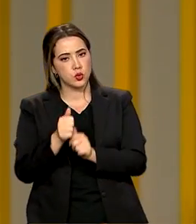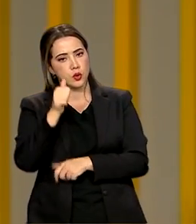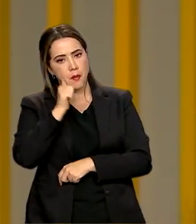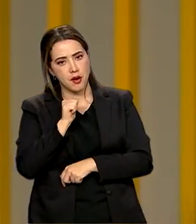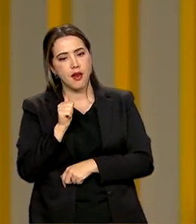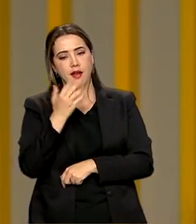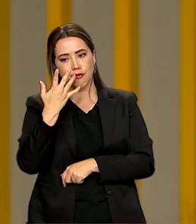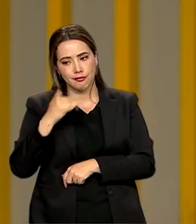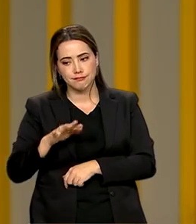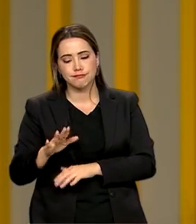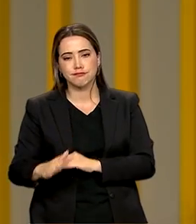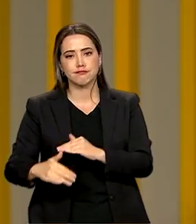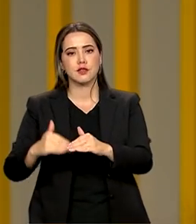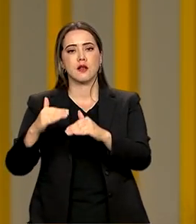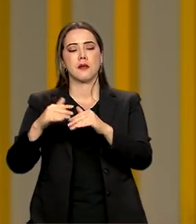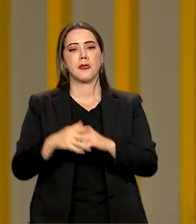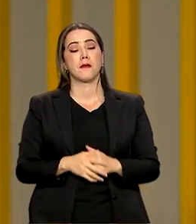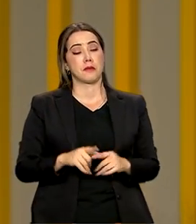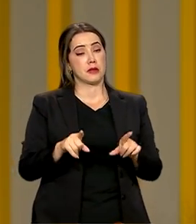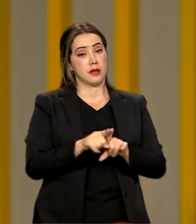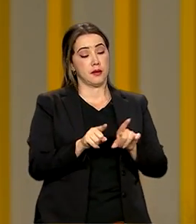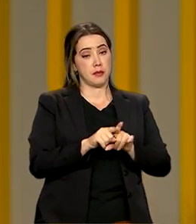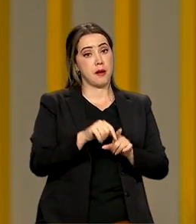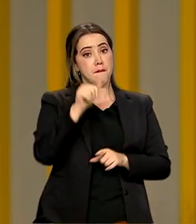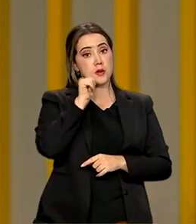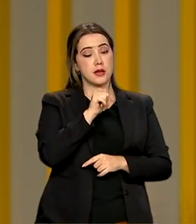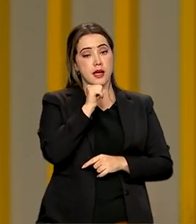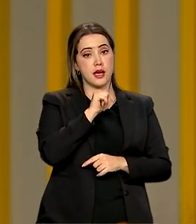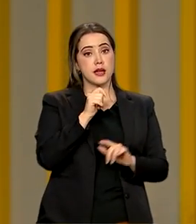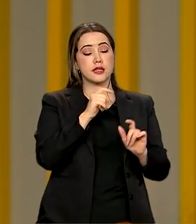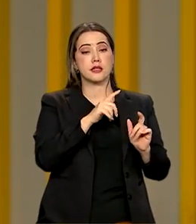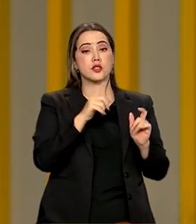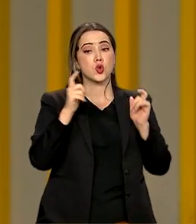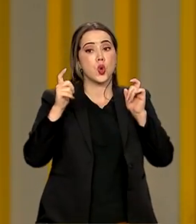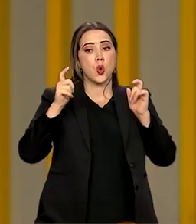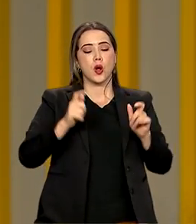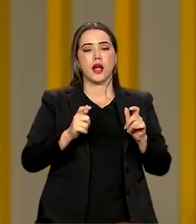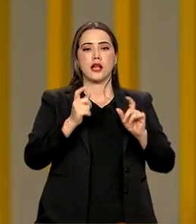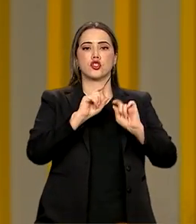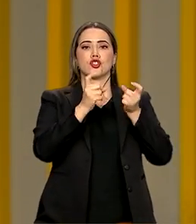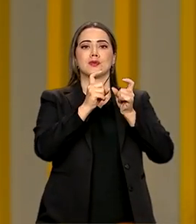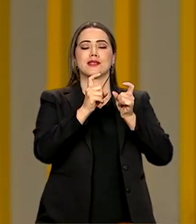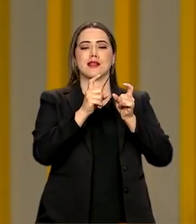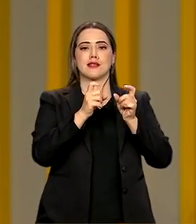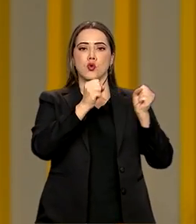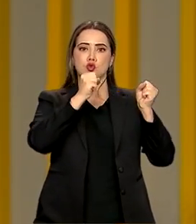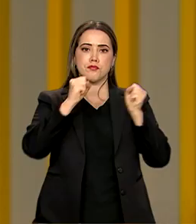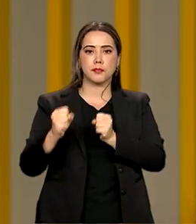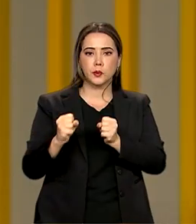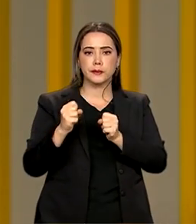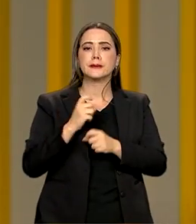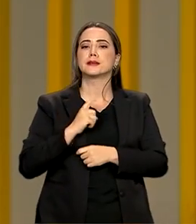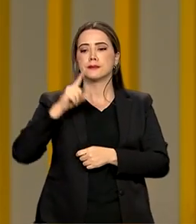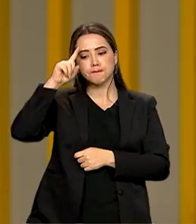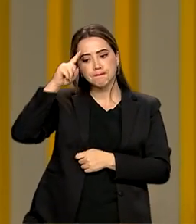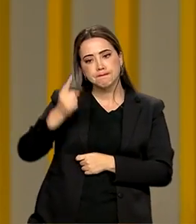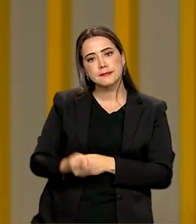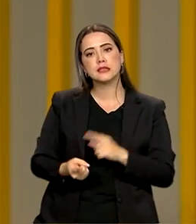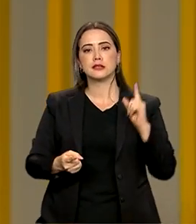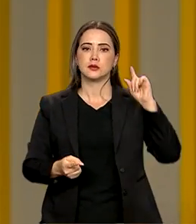em posições de poder e de decisão e de gestão, com uma